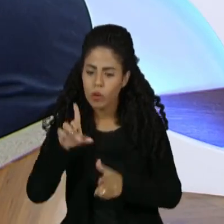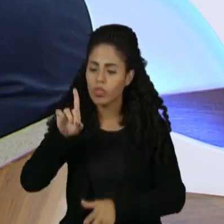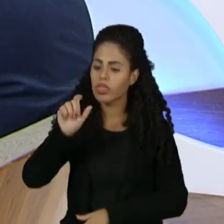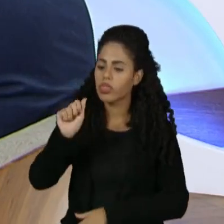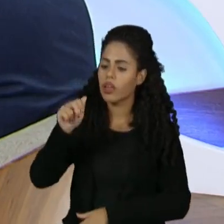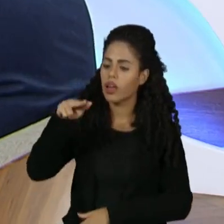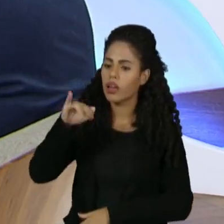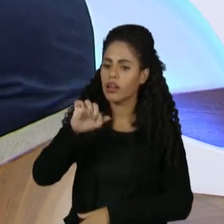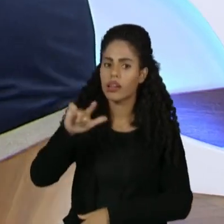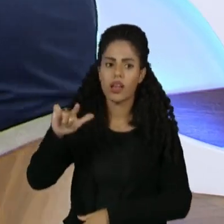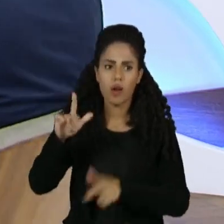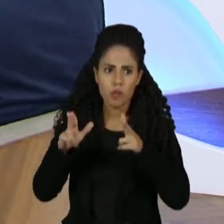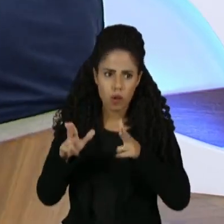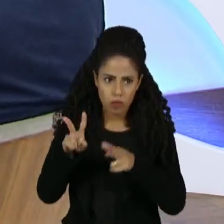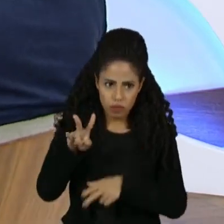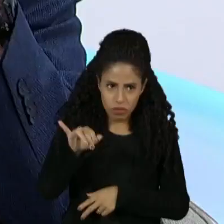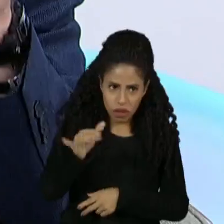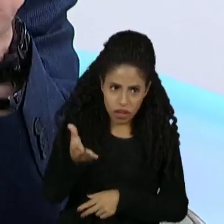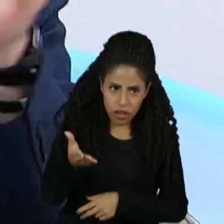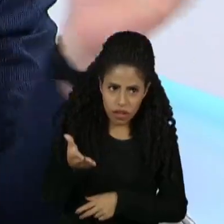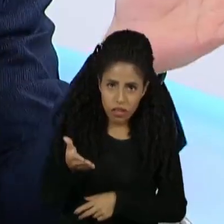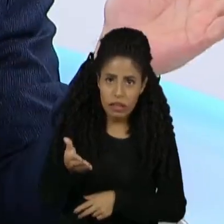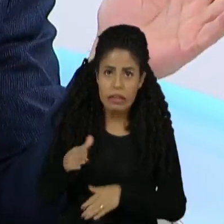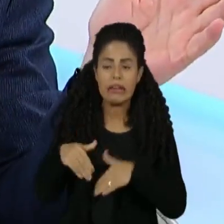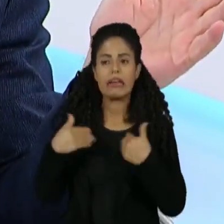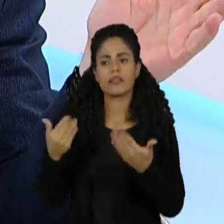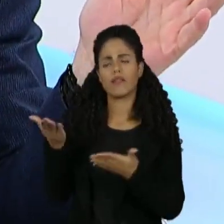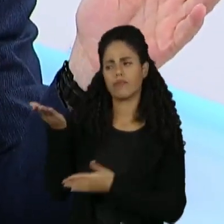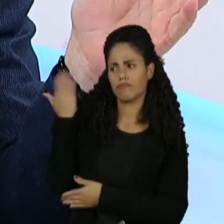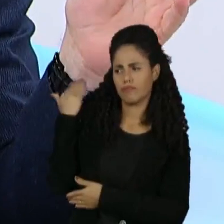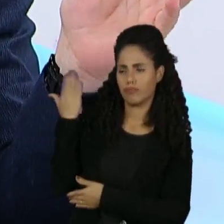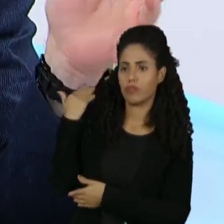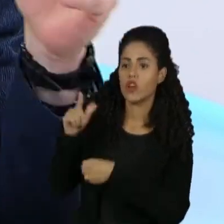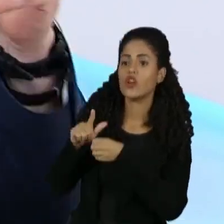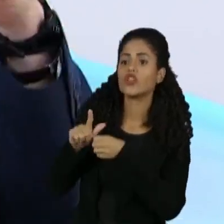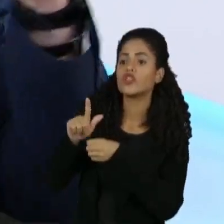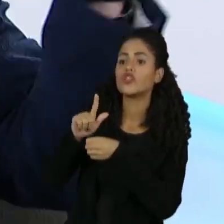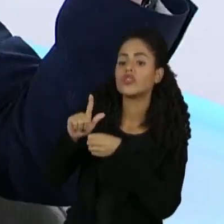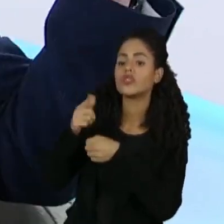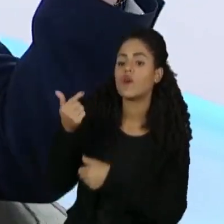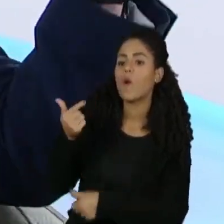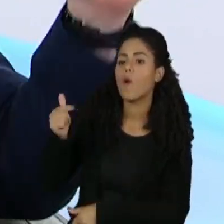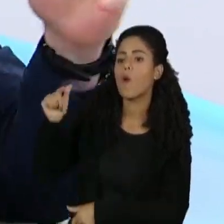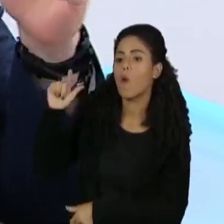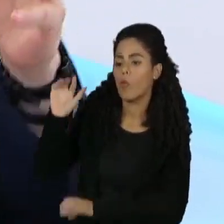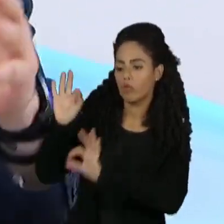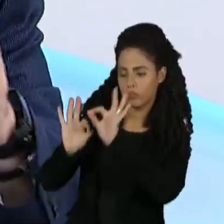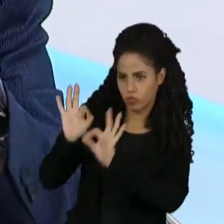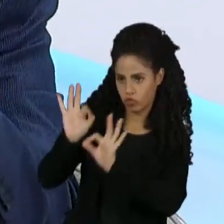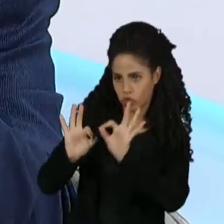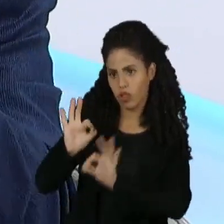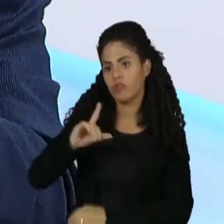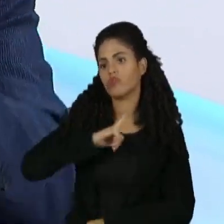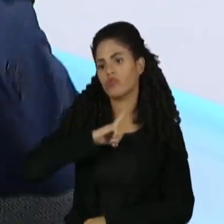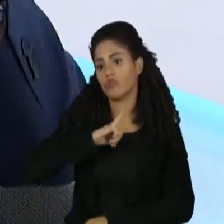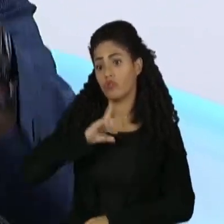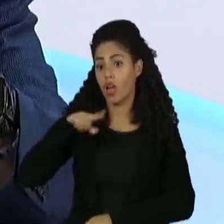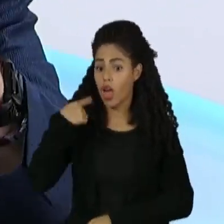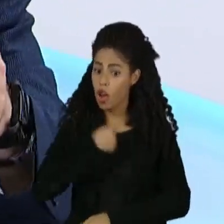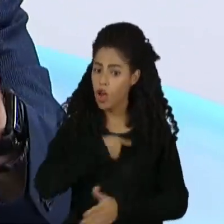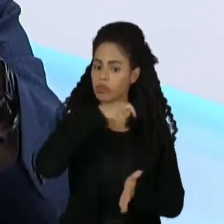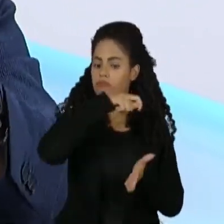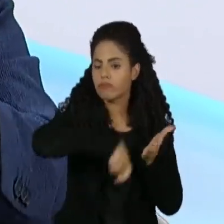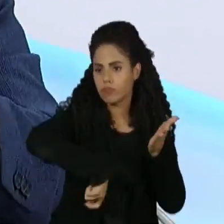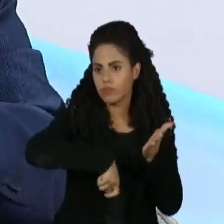Alves não serão feitos? Da época, o Daniel Alves era outra gestão, disseram que tinha um projeto específico. Nós contratamos o Rames e Luciano